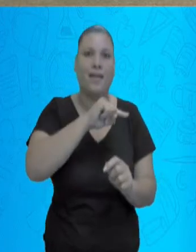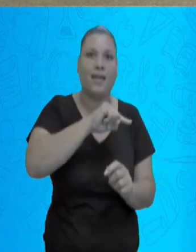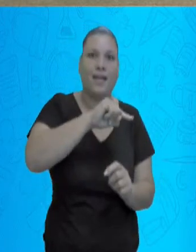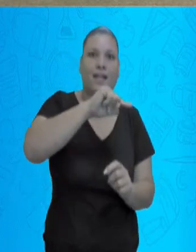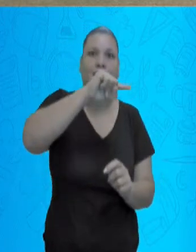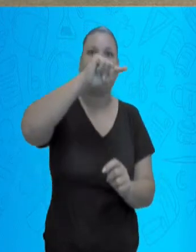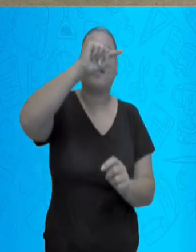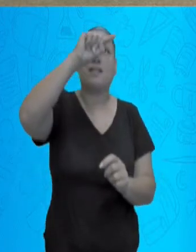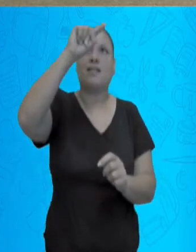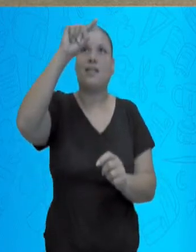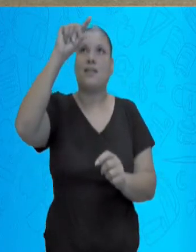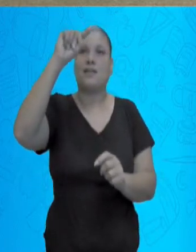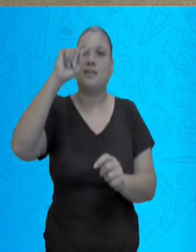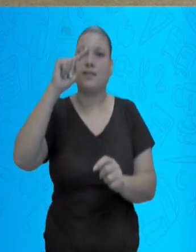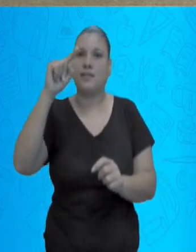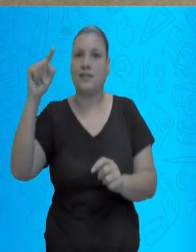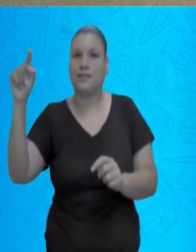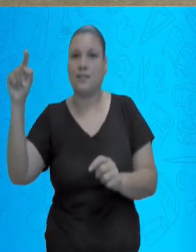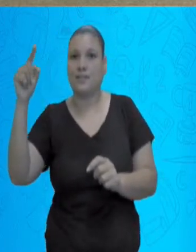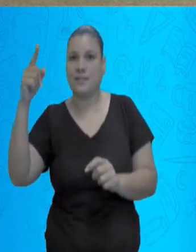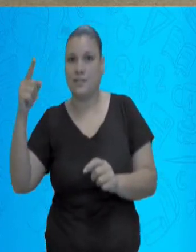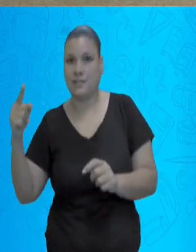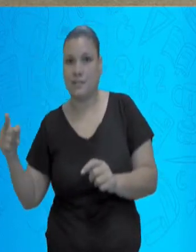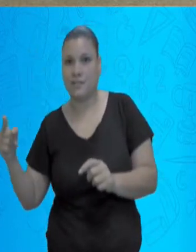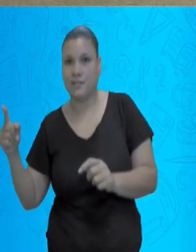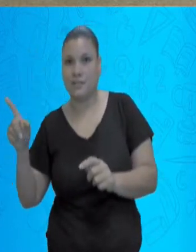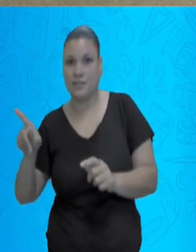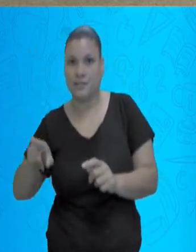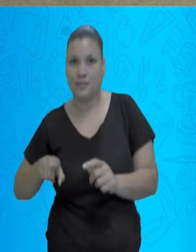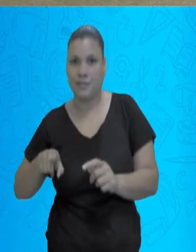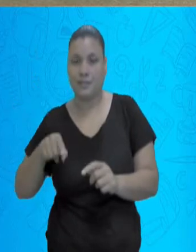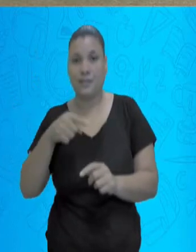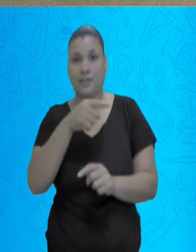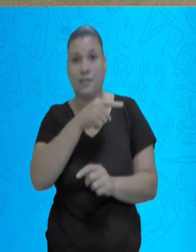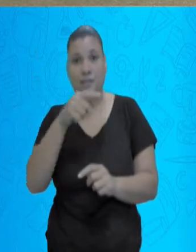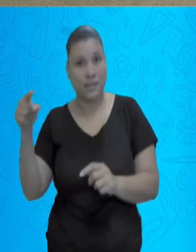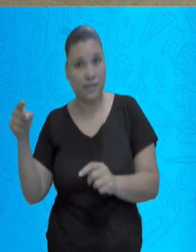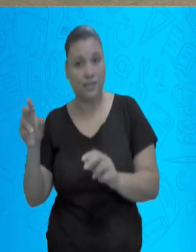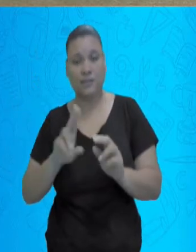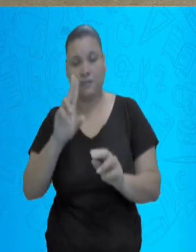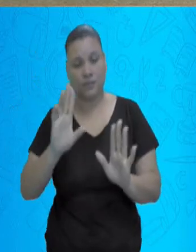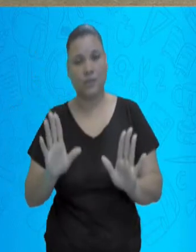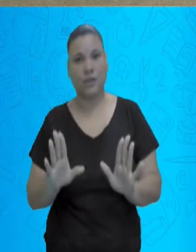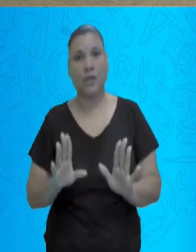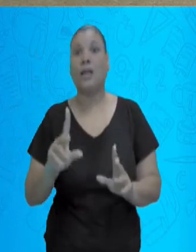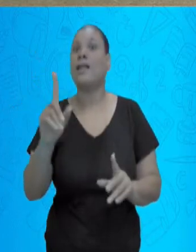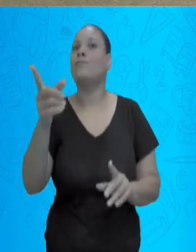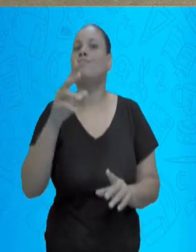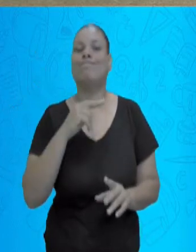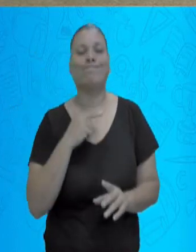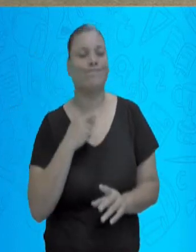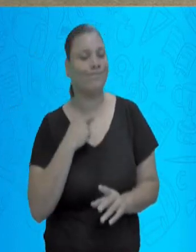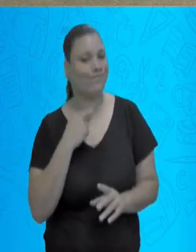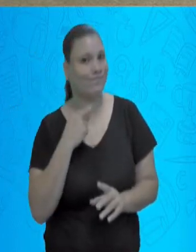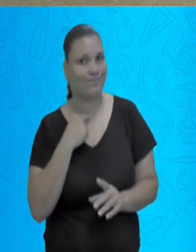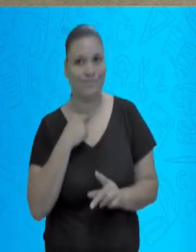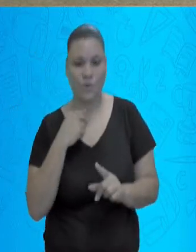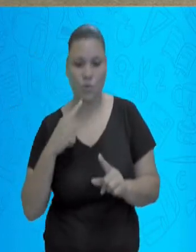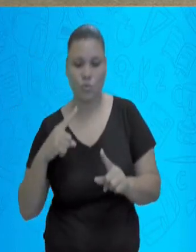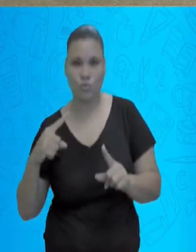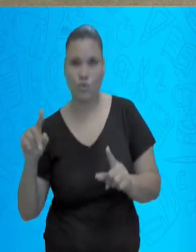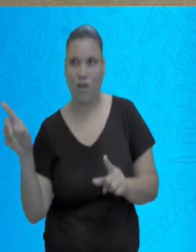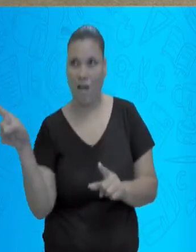pode, de forma alguma, encontrar uma com a outra. Ela tem que seguir ponto a ponto até entrar aos 30, sem se cruzar.